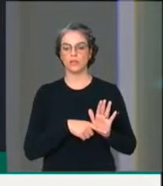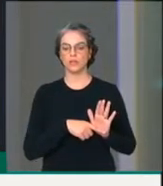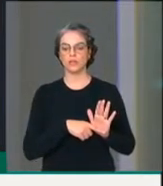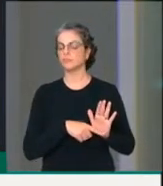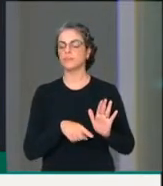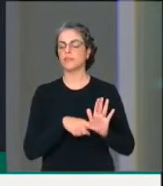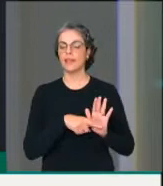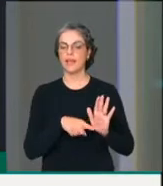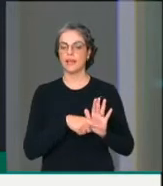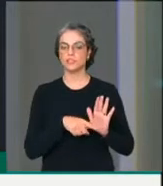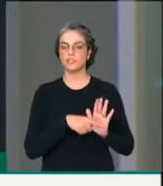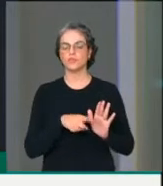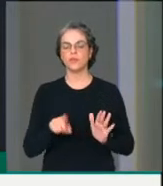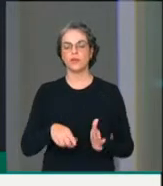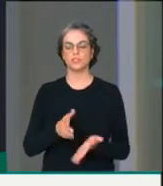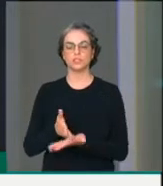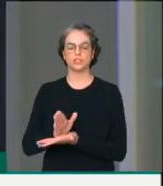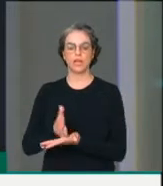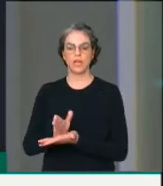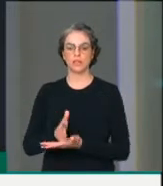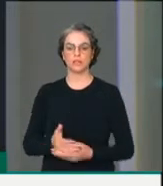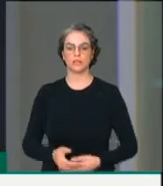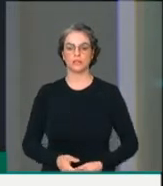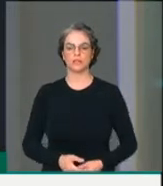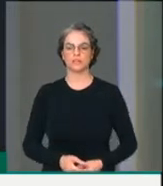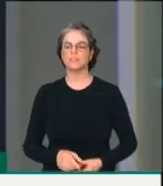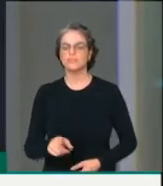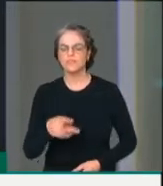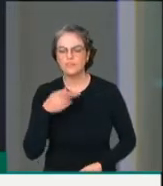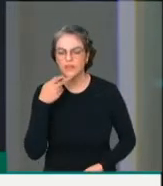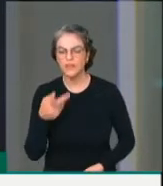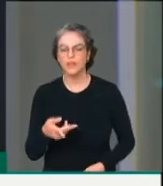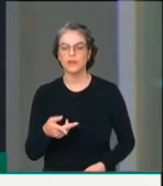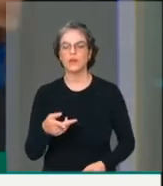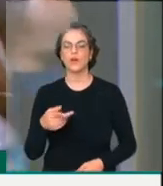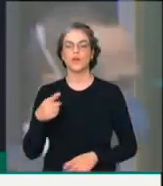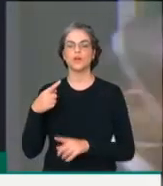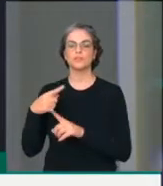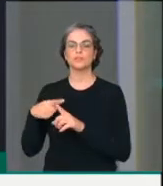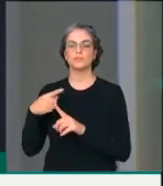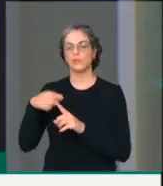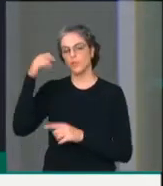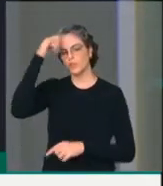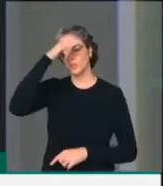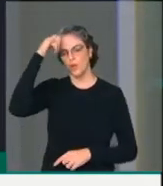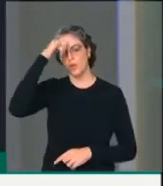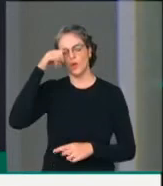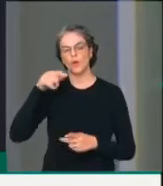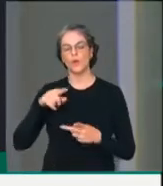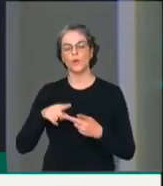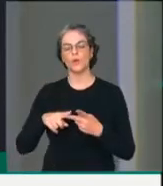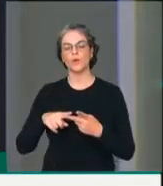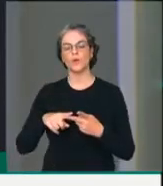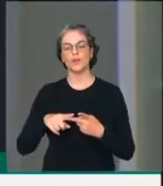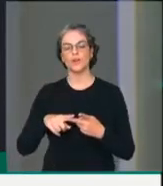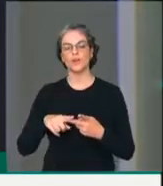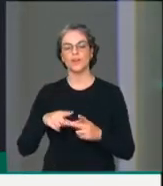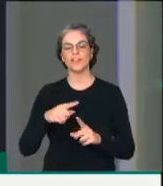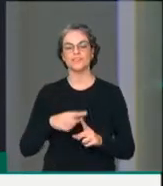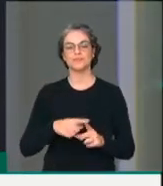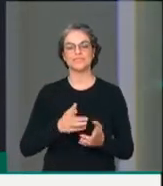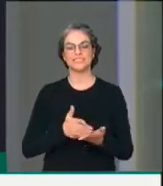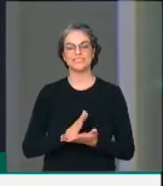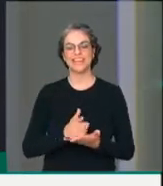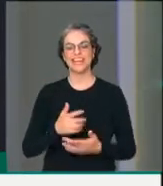chato. Diz aí, Vônei. O otimista é um tolo, um pessimista é um chato. Eu prefiro ser um realista esperançoso. Então,